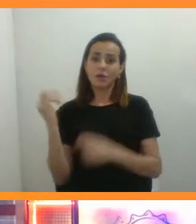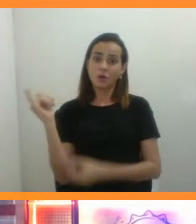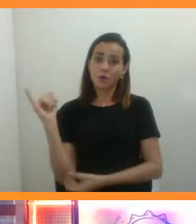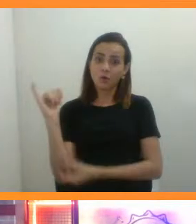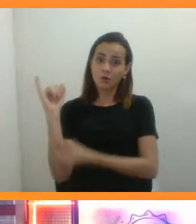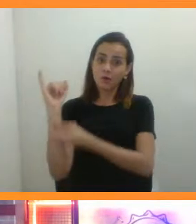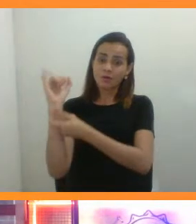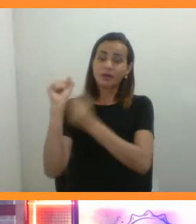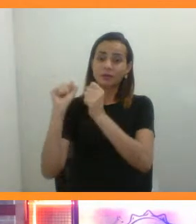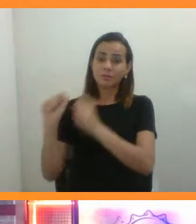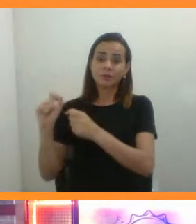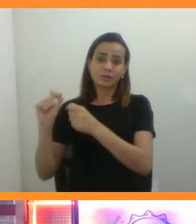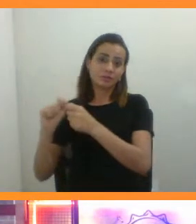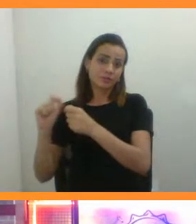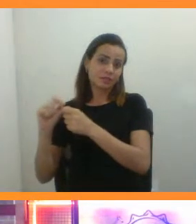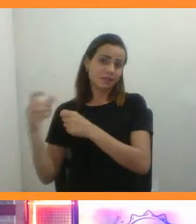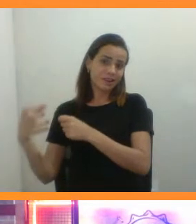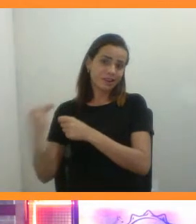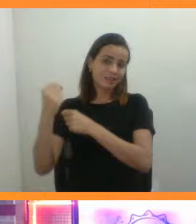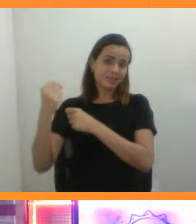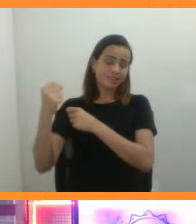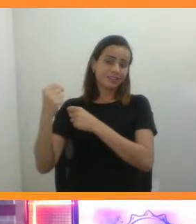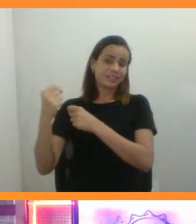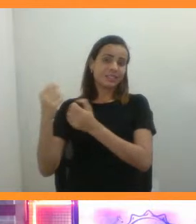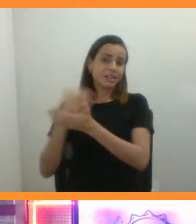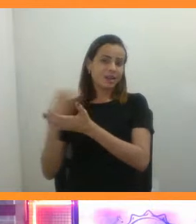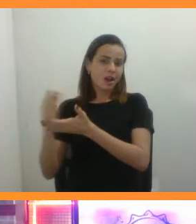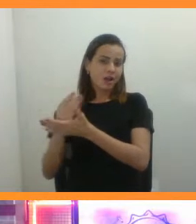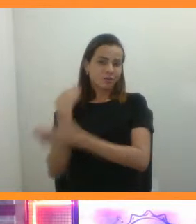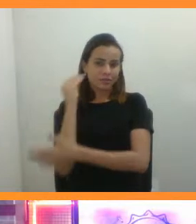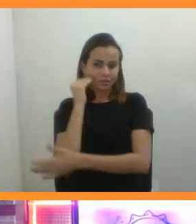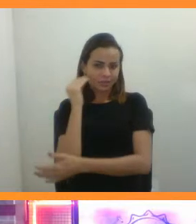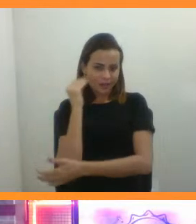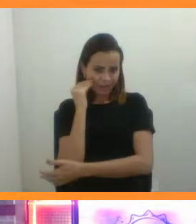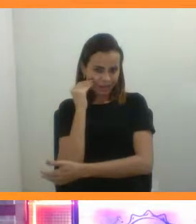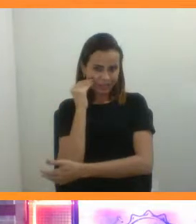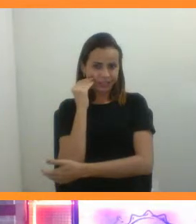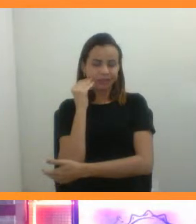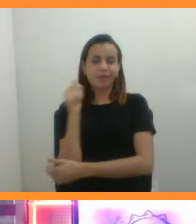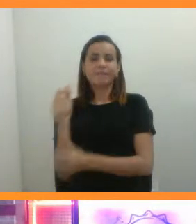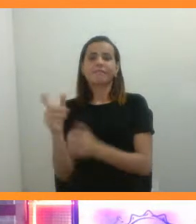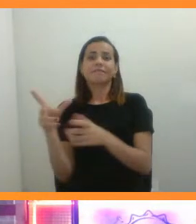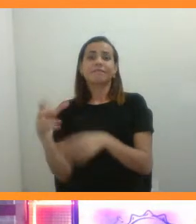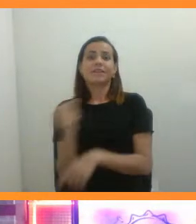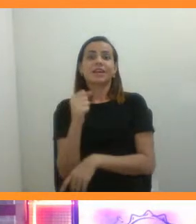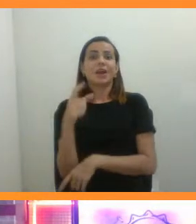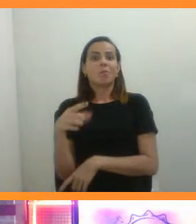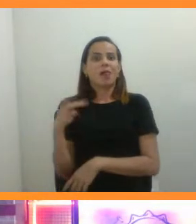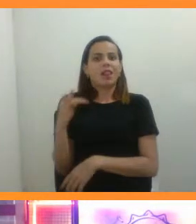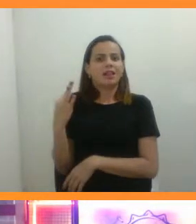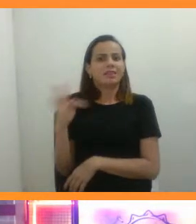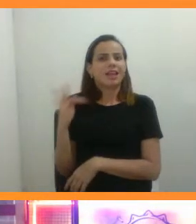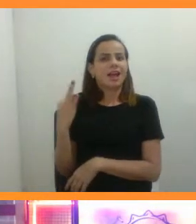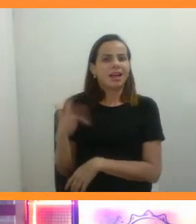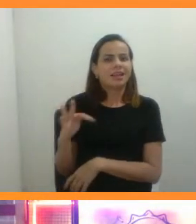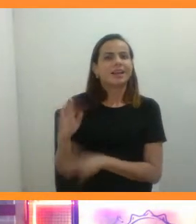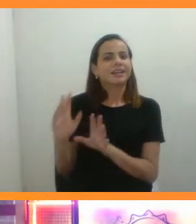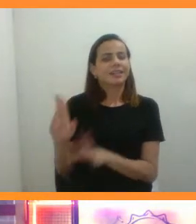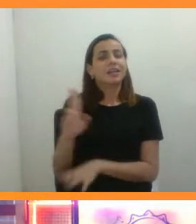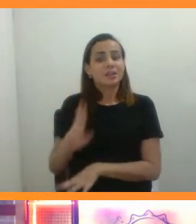uns... Resgatar uns folículos, né? A gente pega uma lagarta bem parada, porque a gente viu que o exercício físico